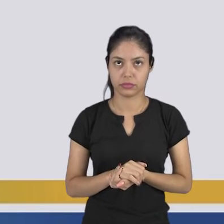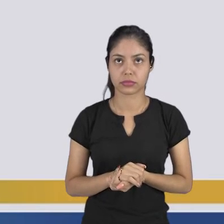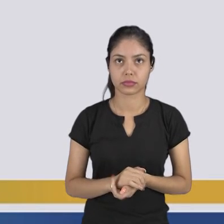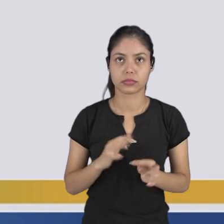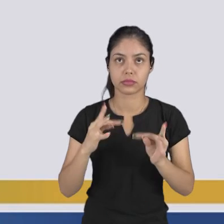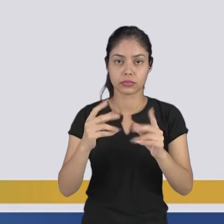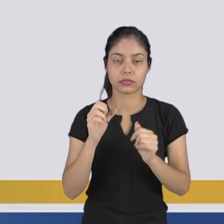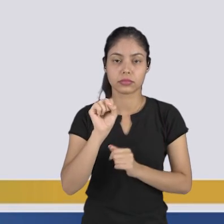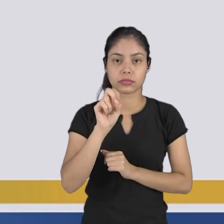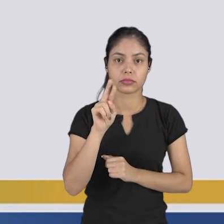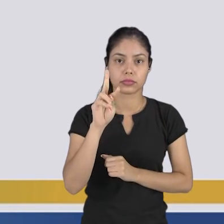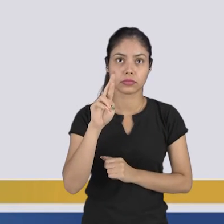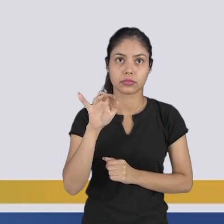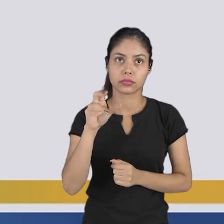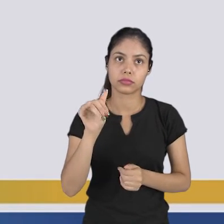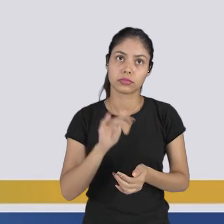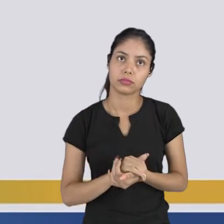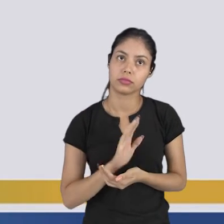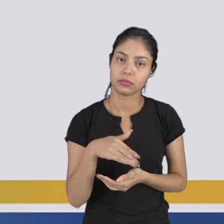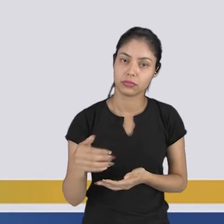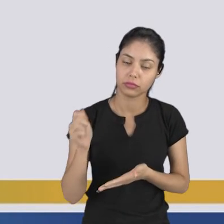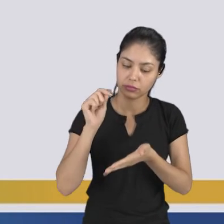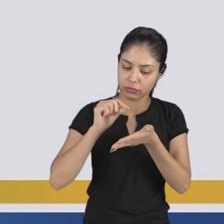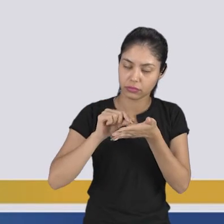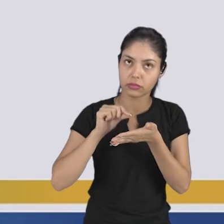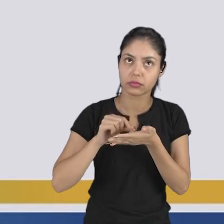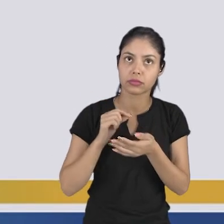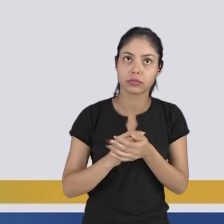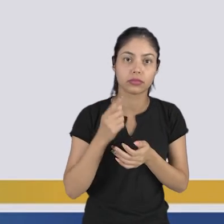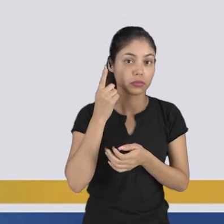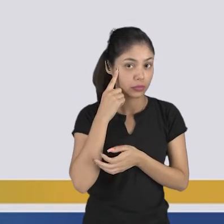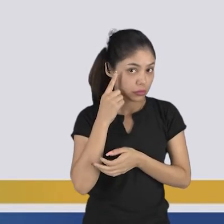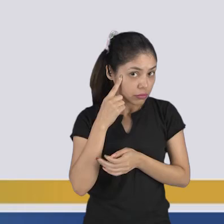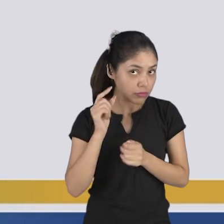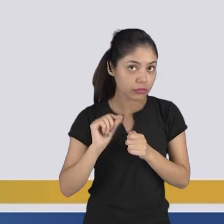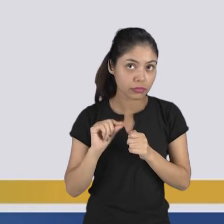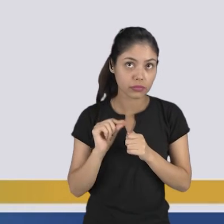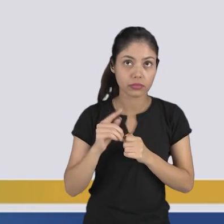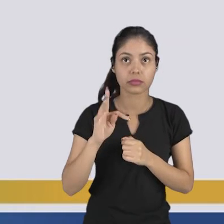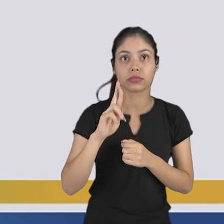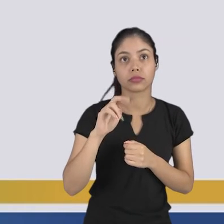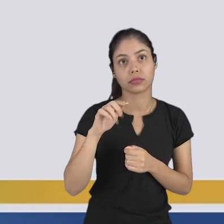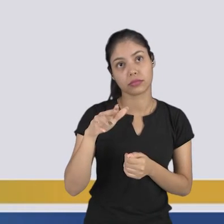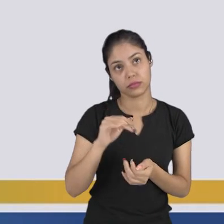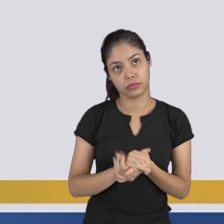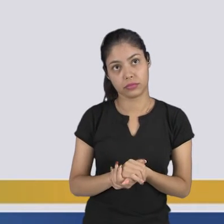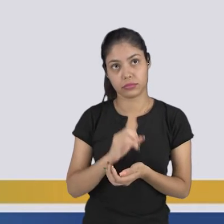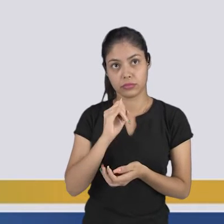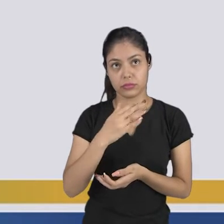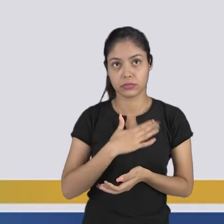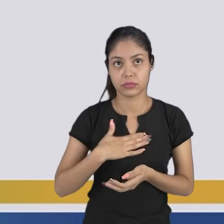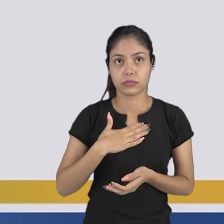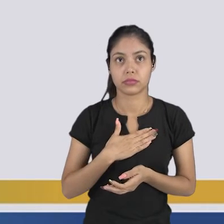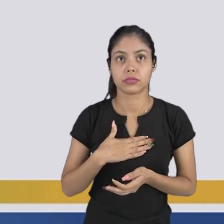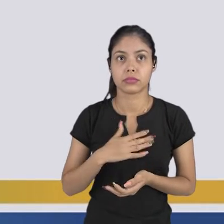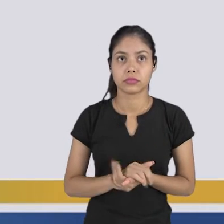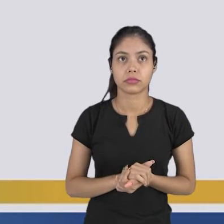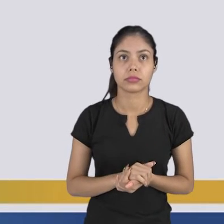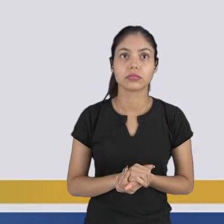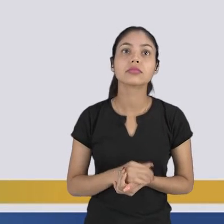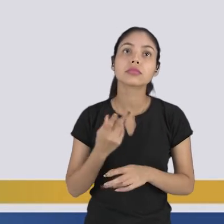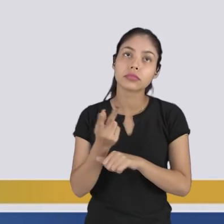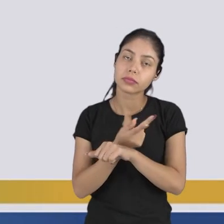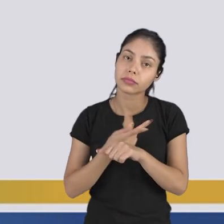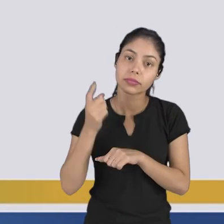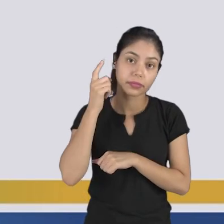subcutânea tinta. Então quando você for, se você for pensar em fazer uma tatuagem, se você gosta de tatuagem, você tem que procurar